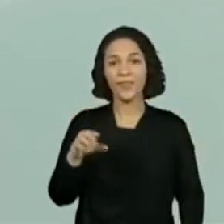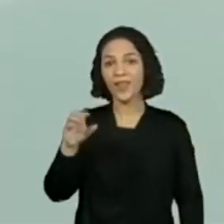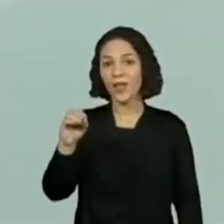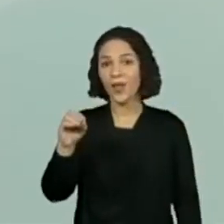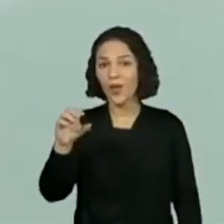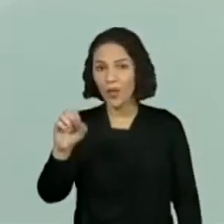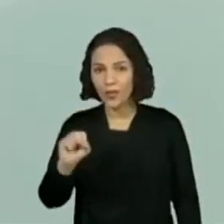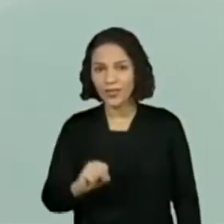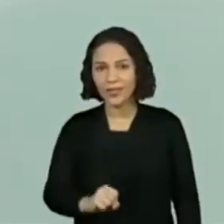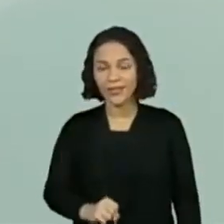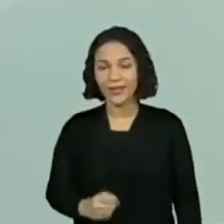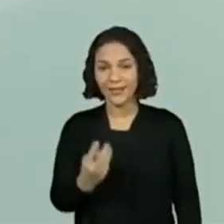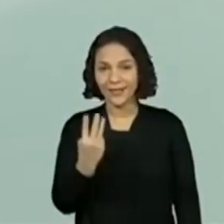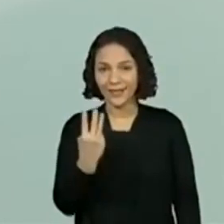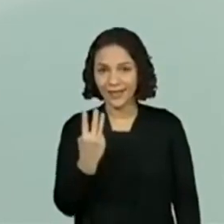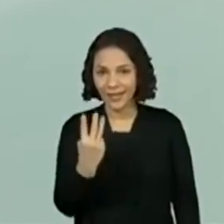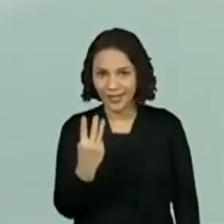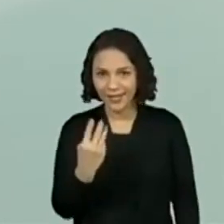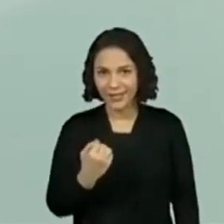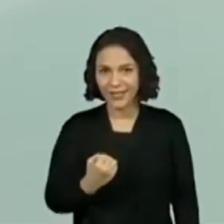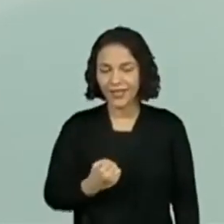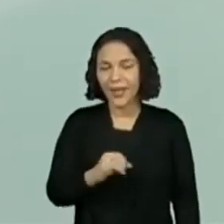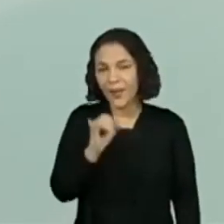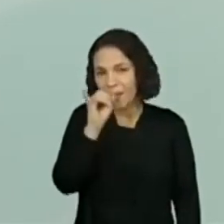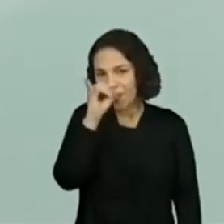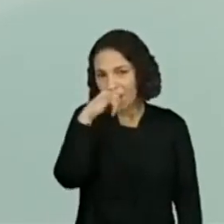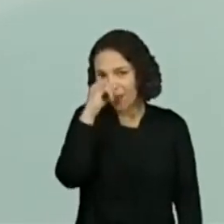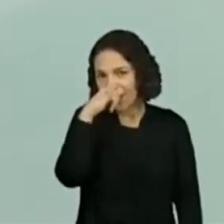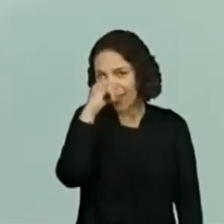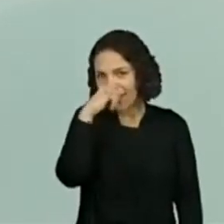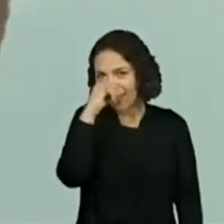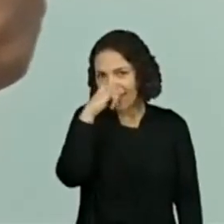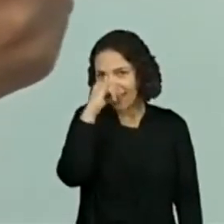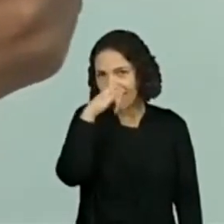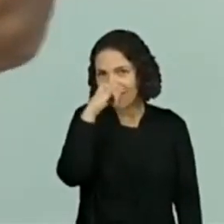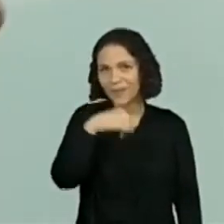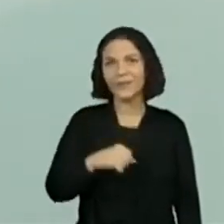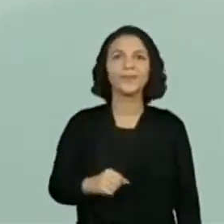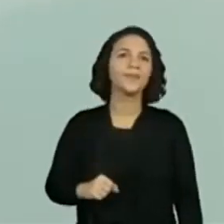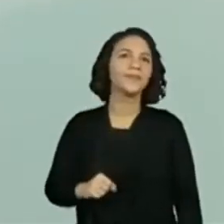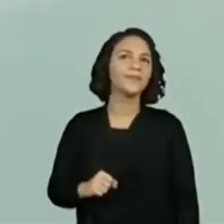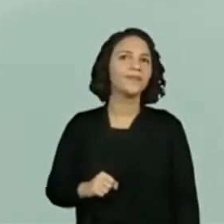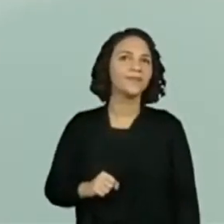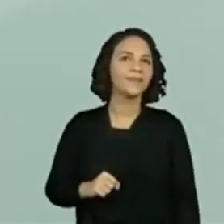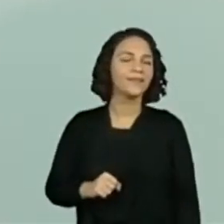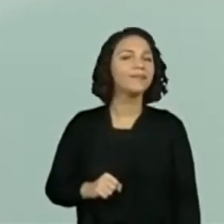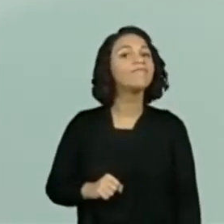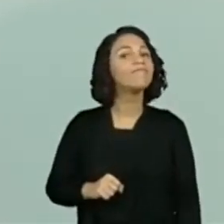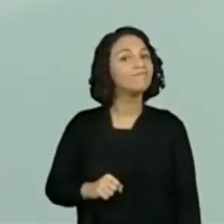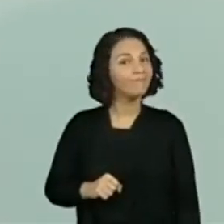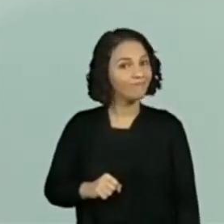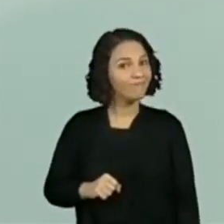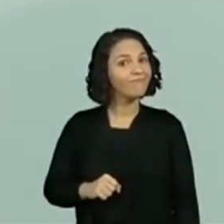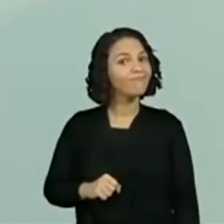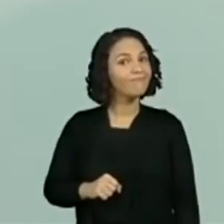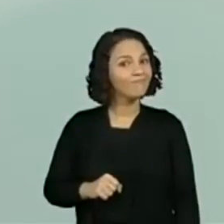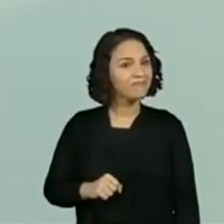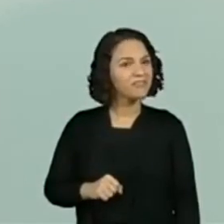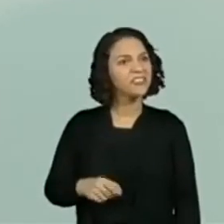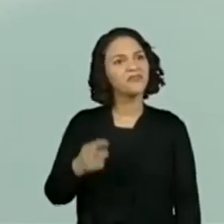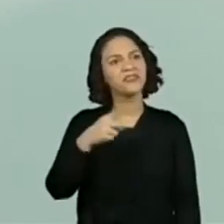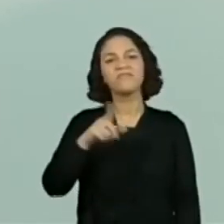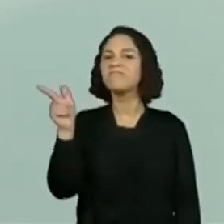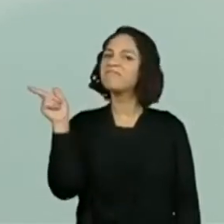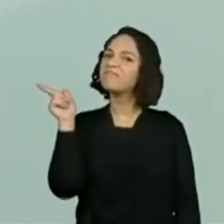Os Três Porquinhos. Os Marquinhos, professora Vivi, eles